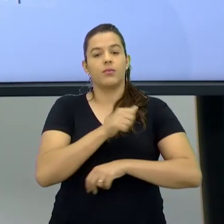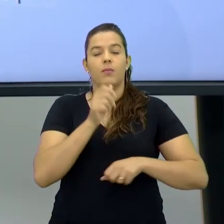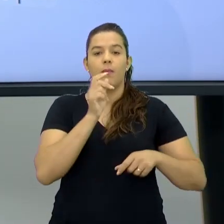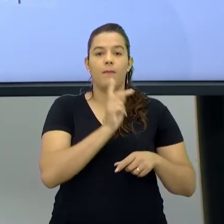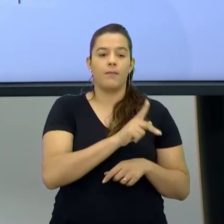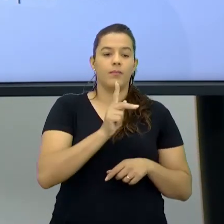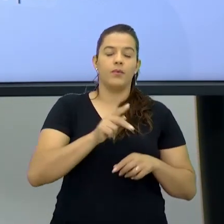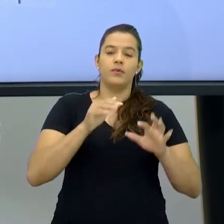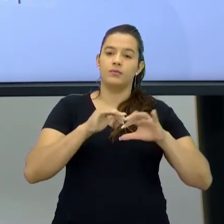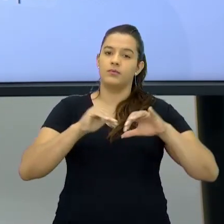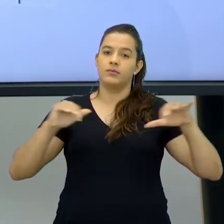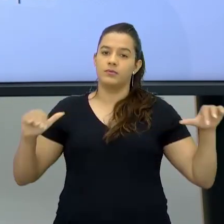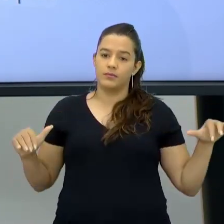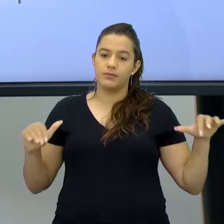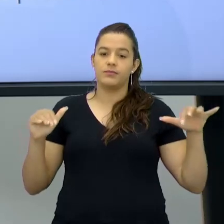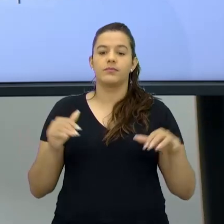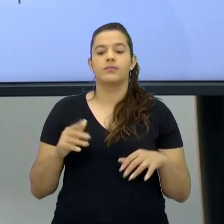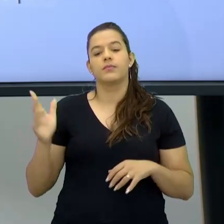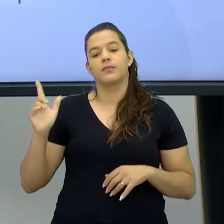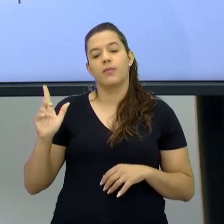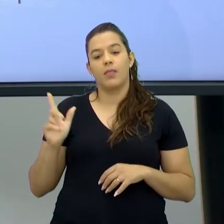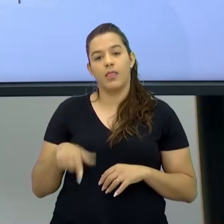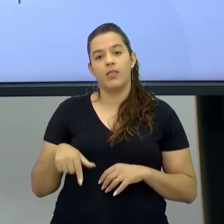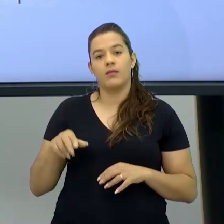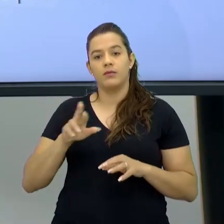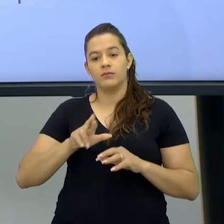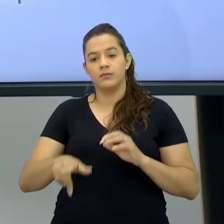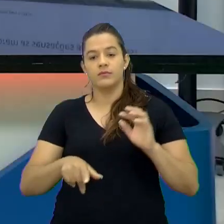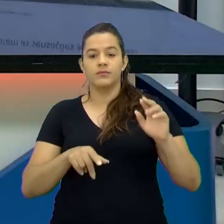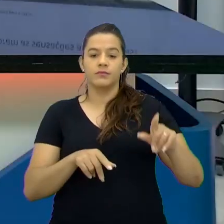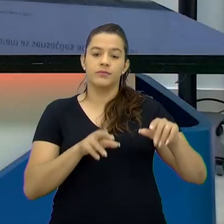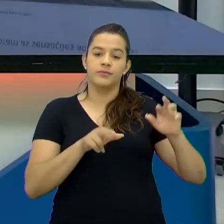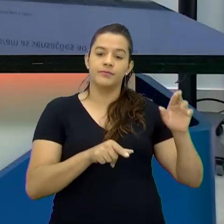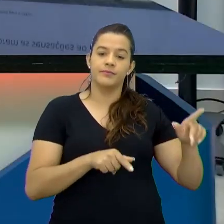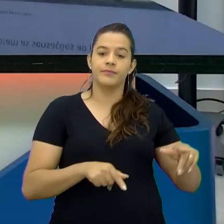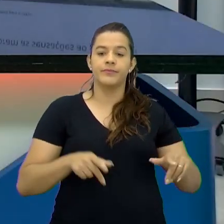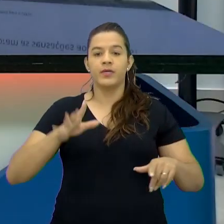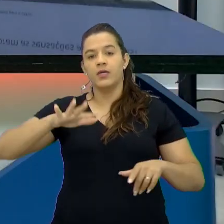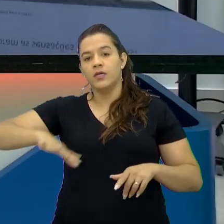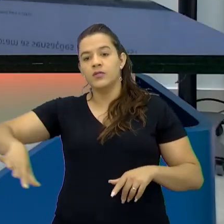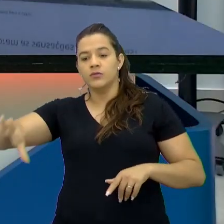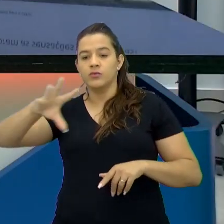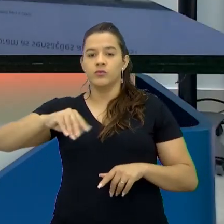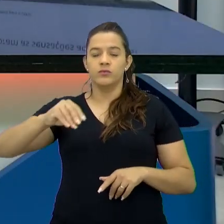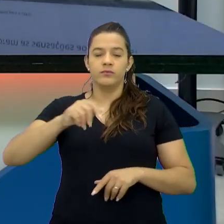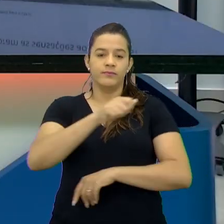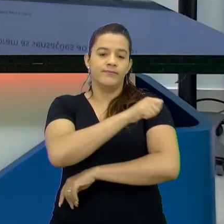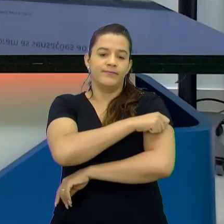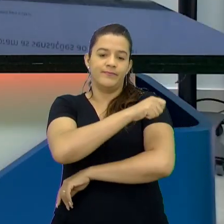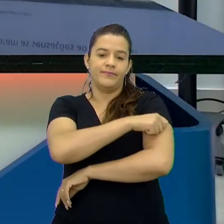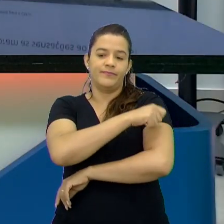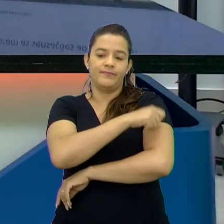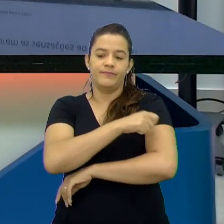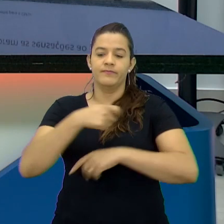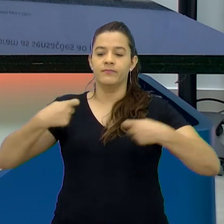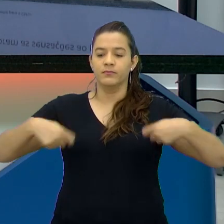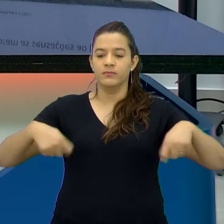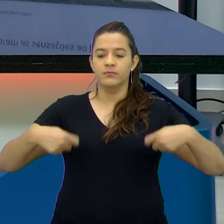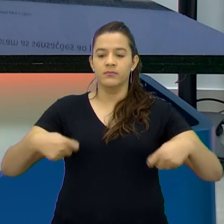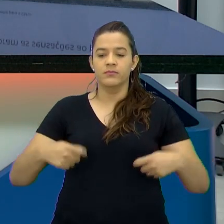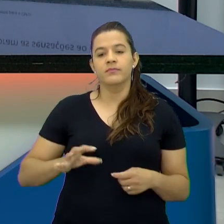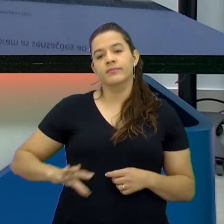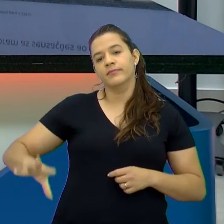aconteça Diferente do que a gente tinha Era o professor que aptava Era o professor que organizava os times A gente precisa